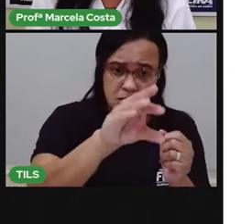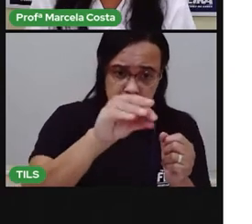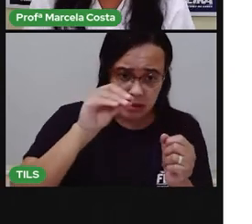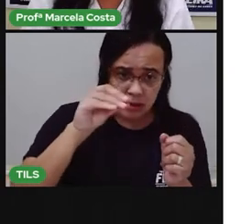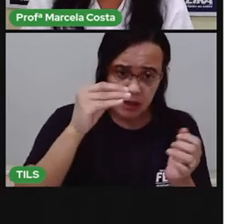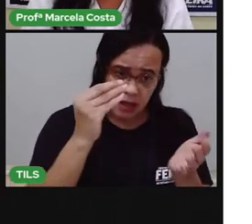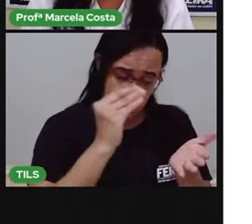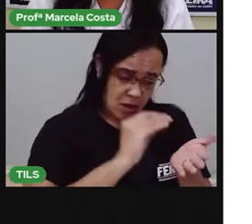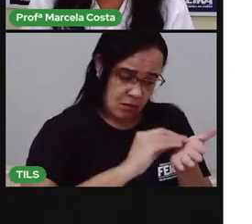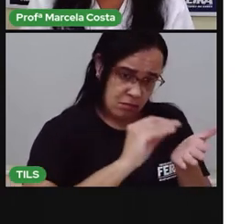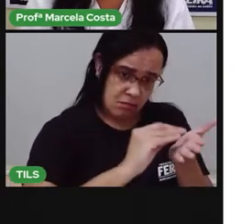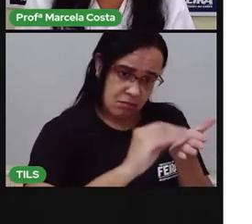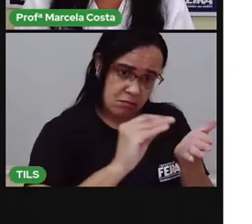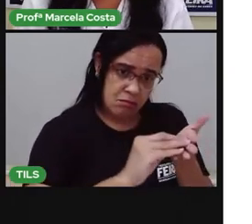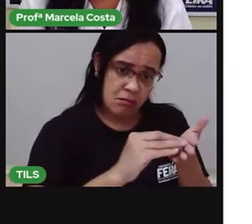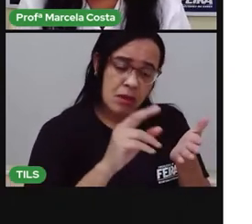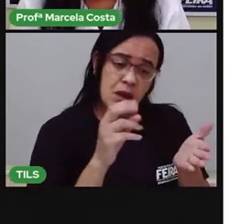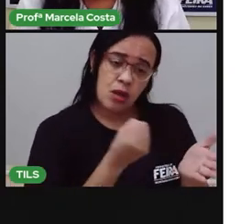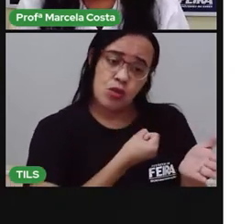no seu caderno, tá?